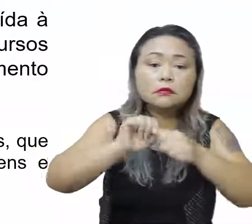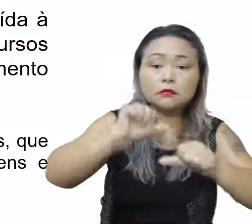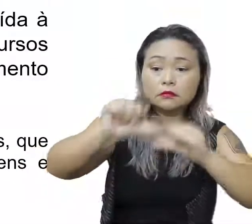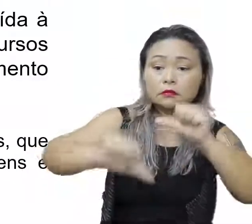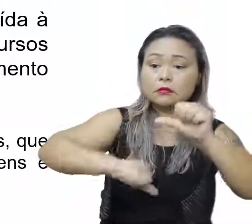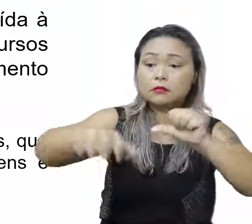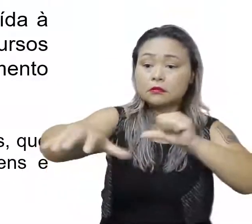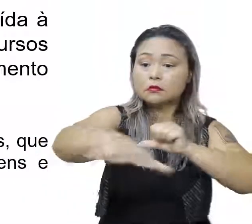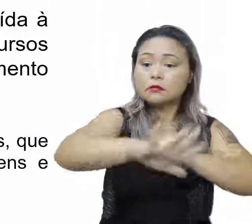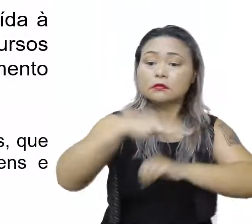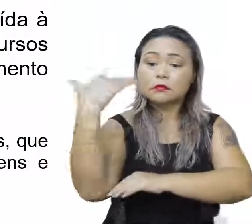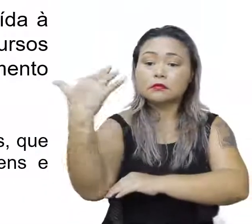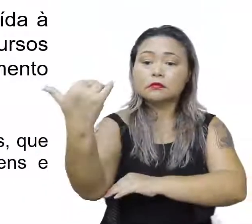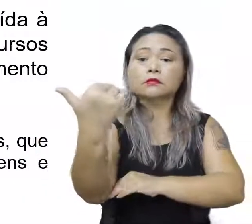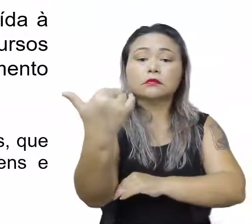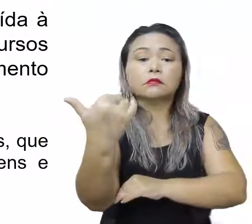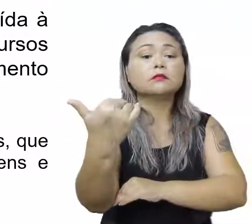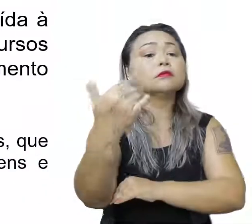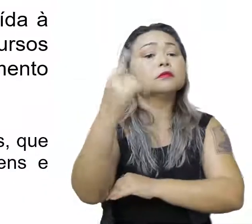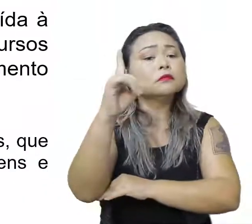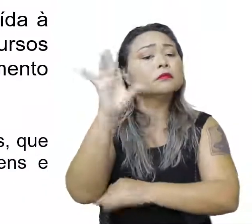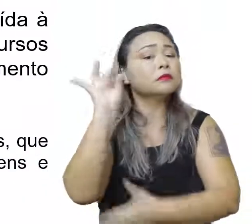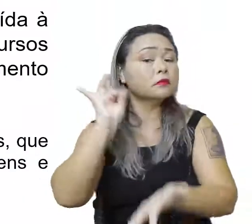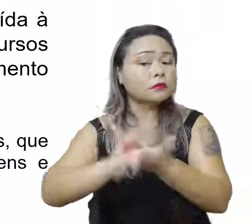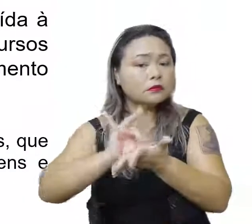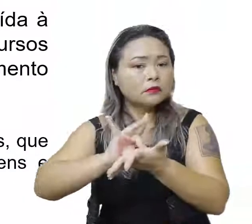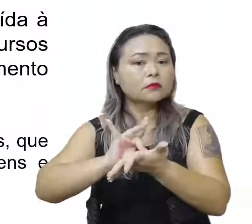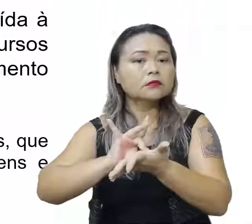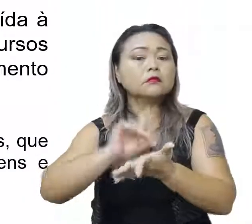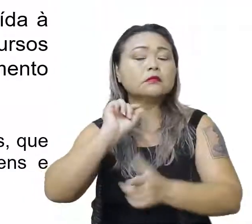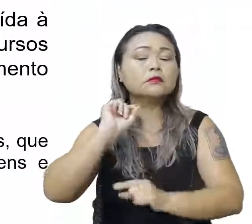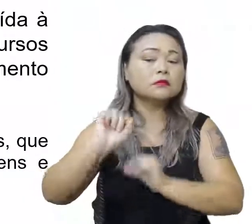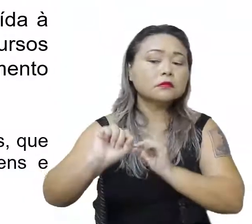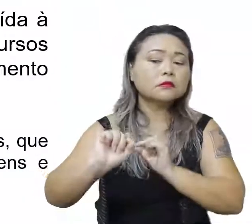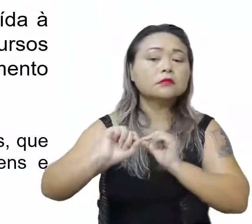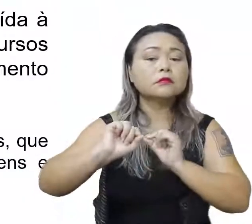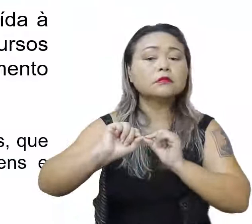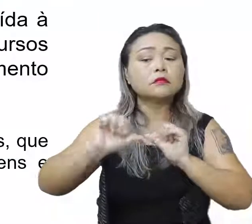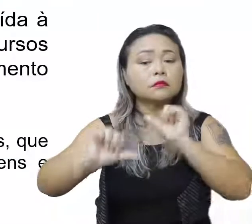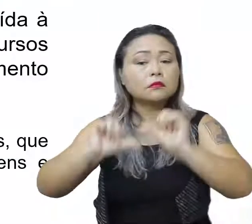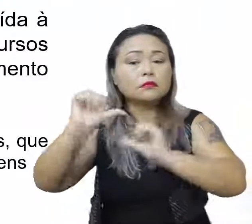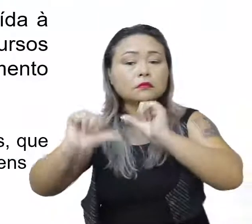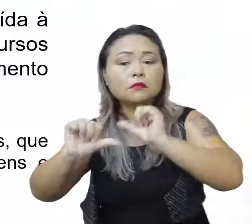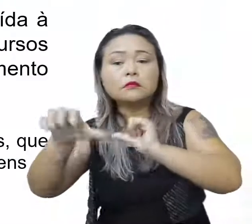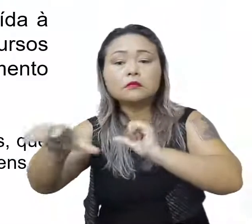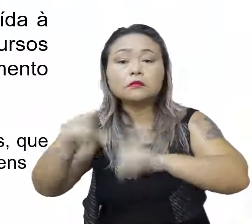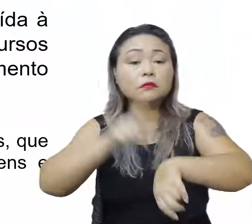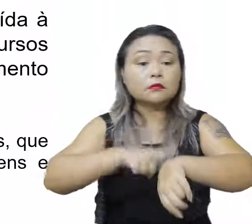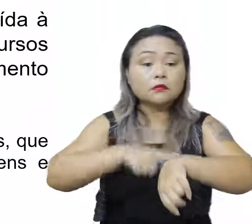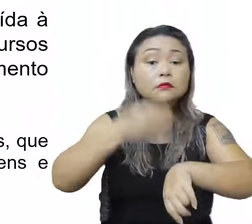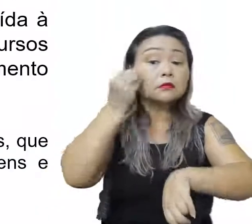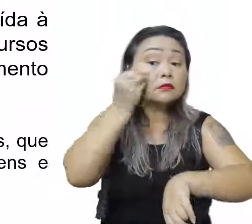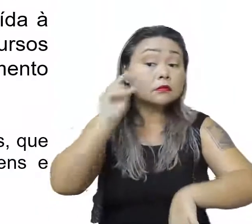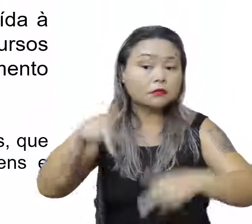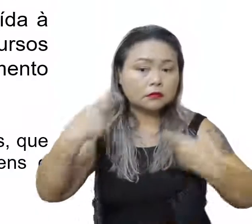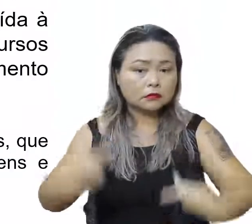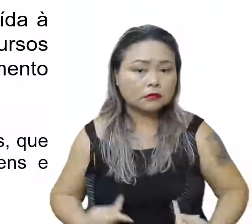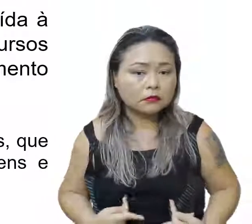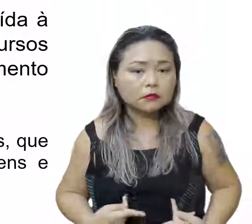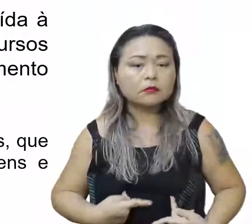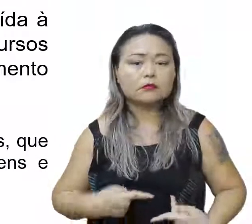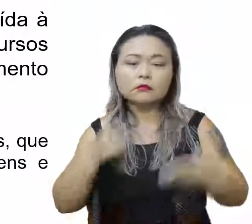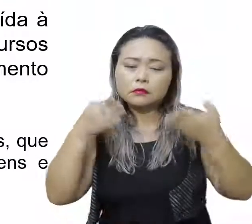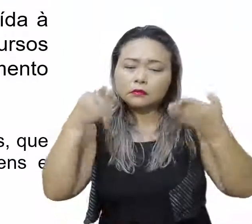transformação do espaço natural. Na verdade, o que variou nos diversos momentos da experiência humana foi a